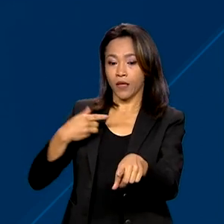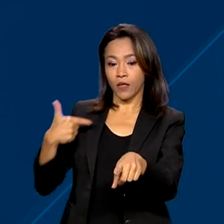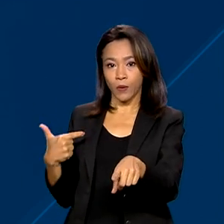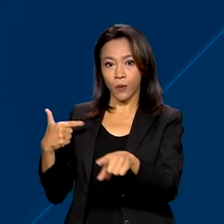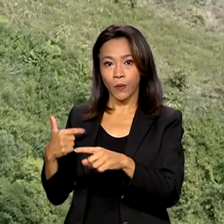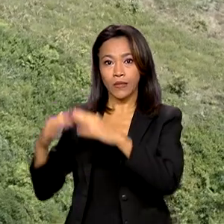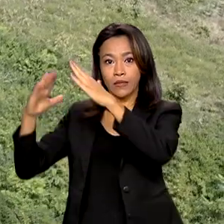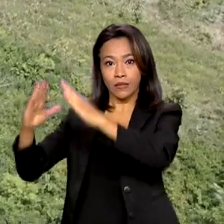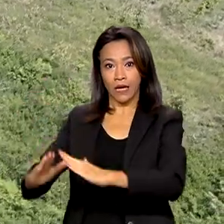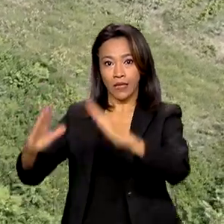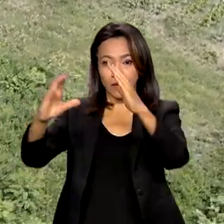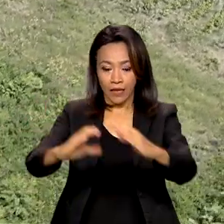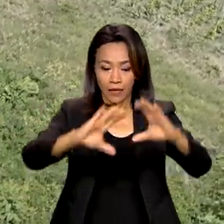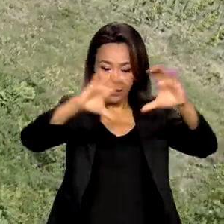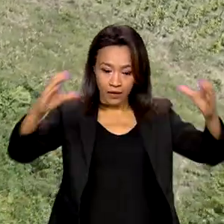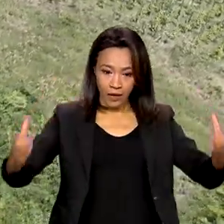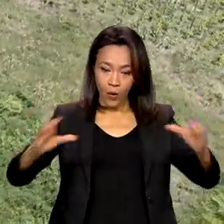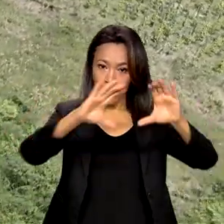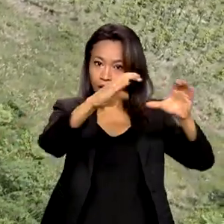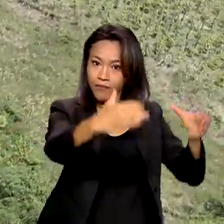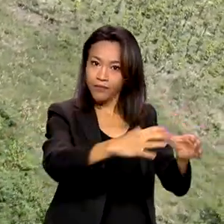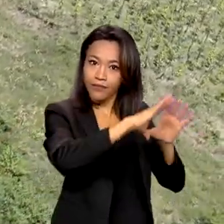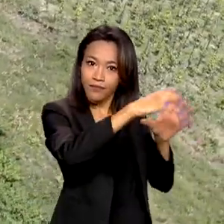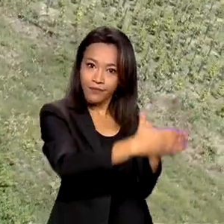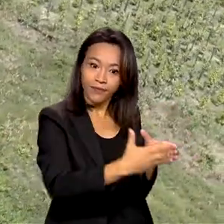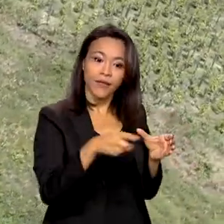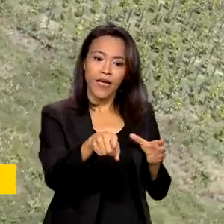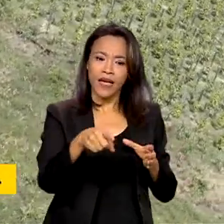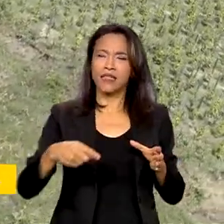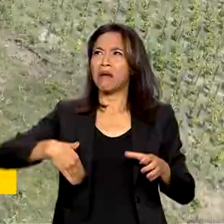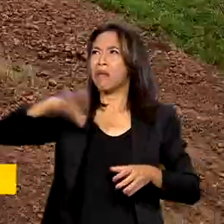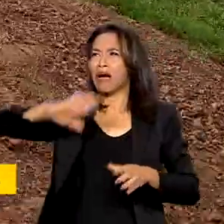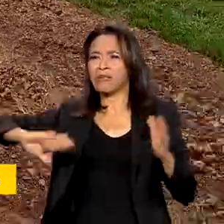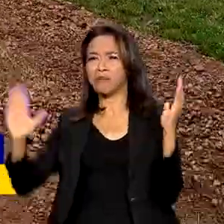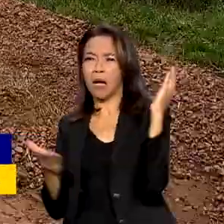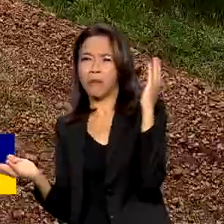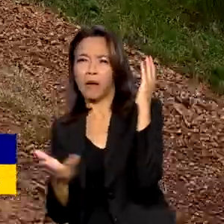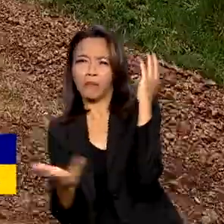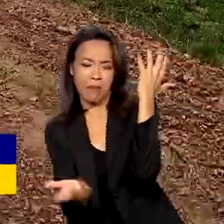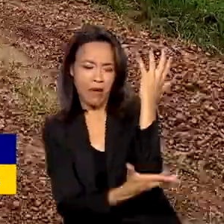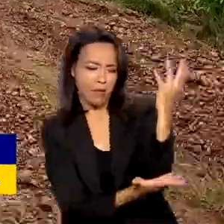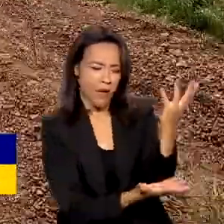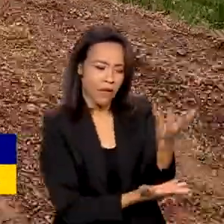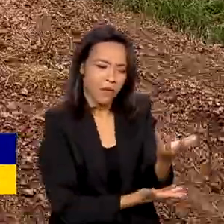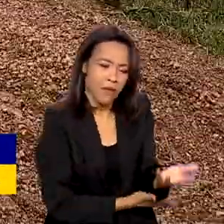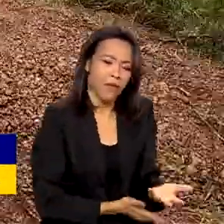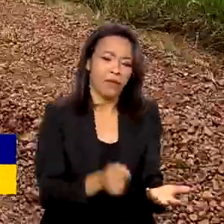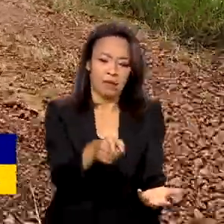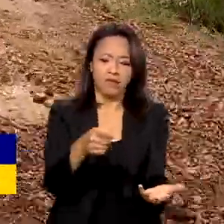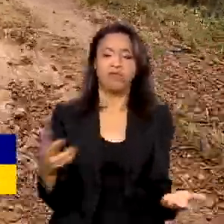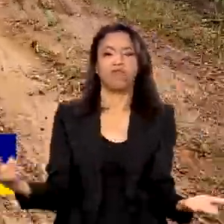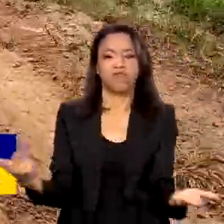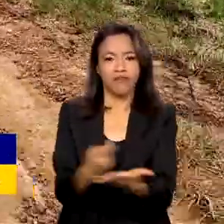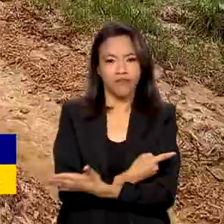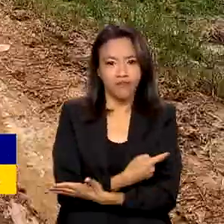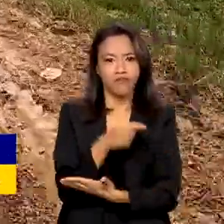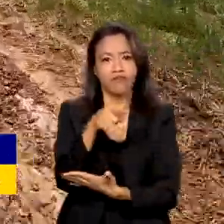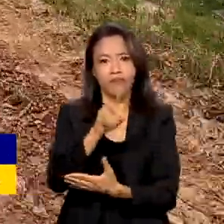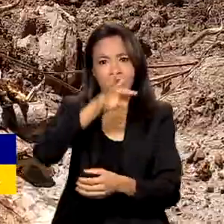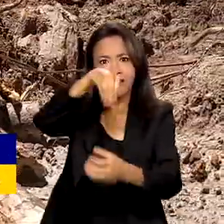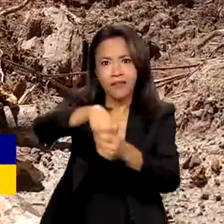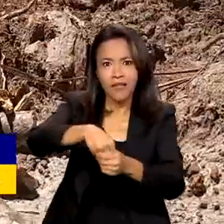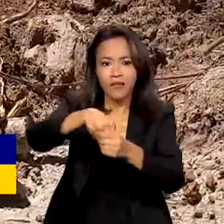aldeias. A área é uma das mais desmatadas do país. As atividades ilegais se concentram no meio da